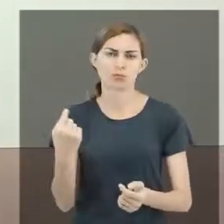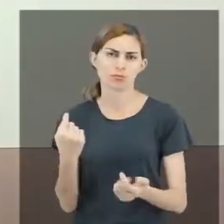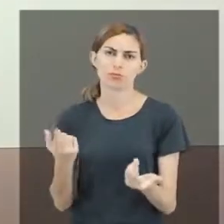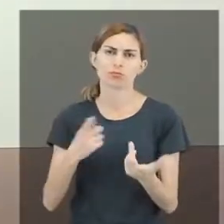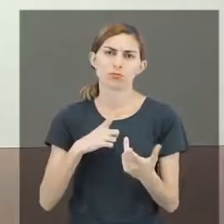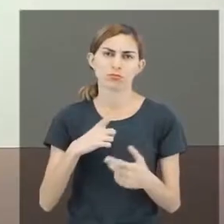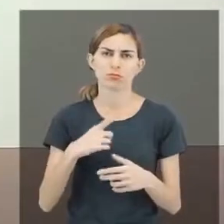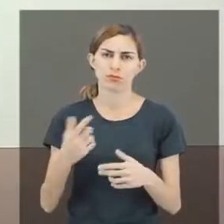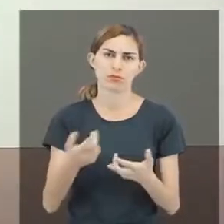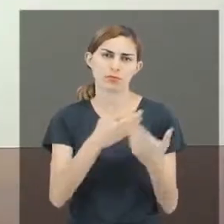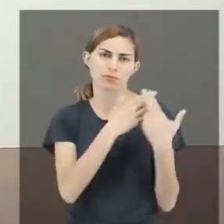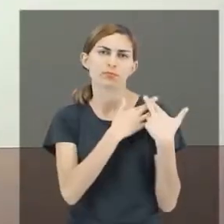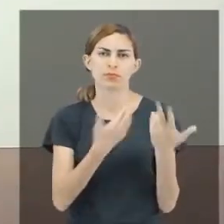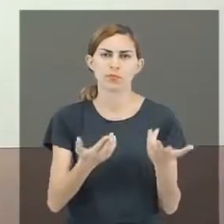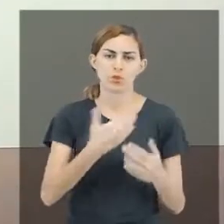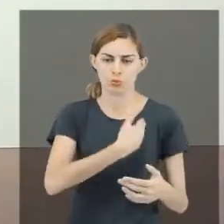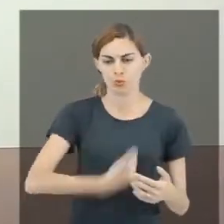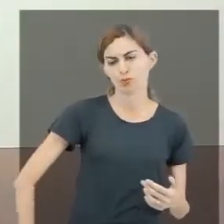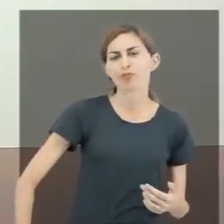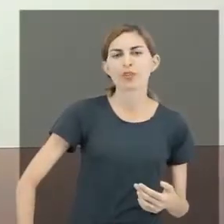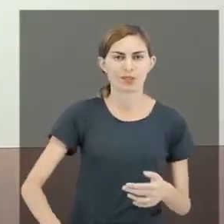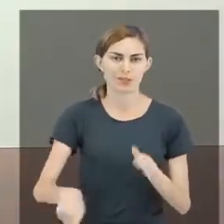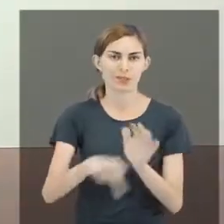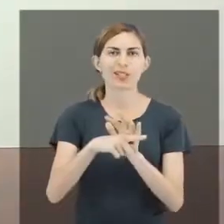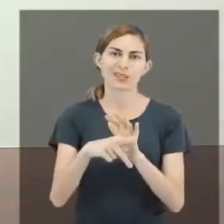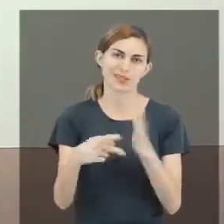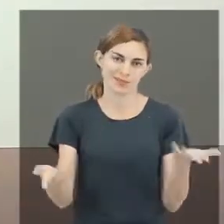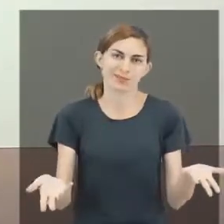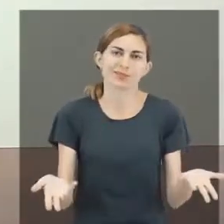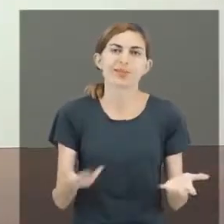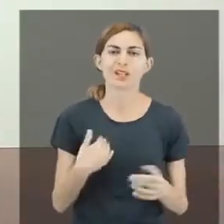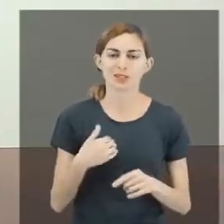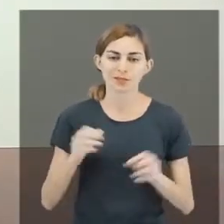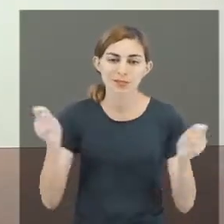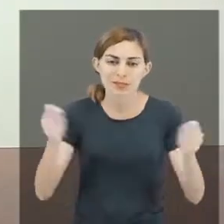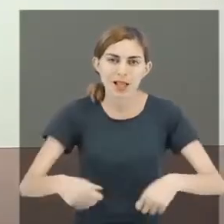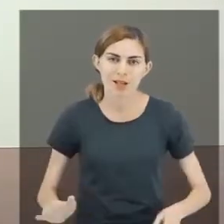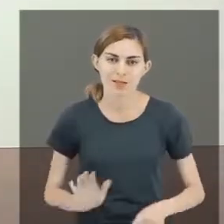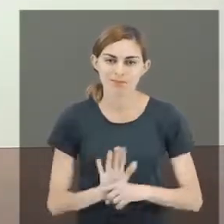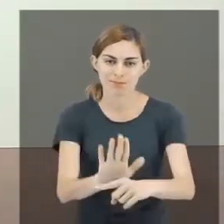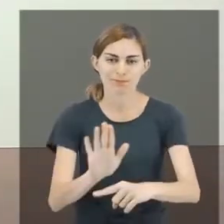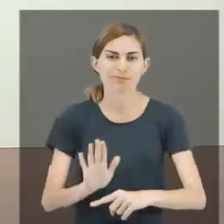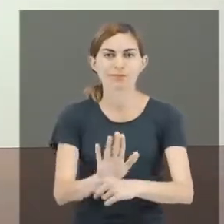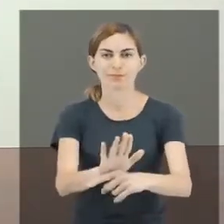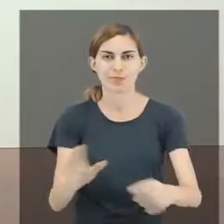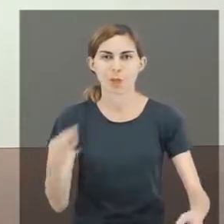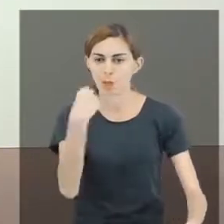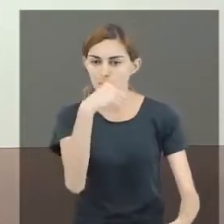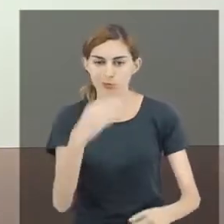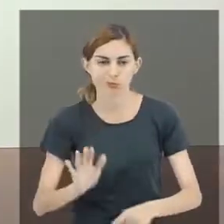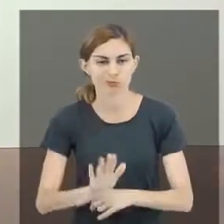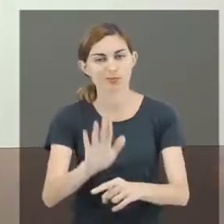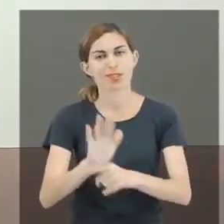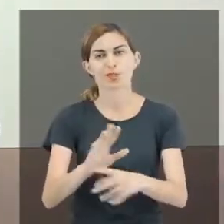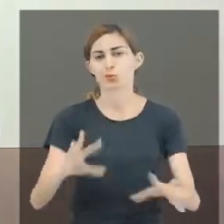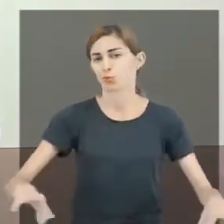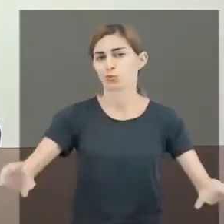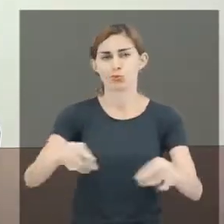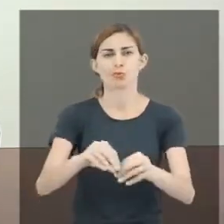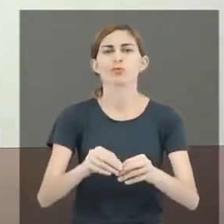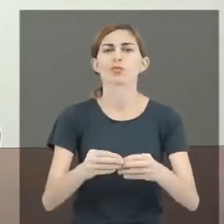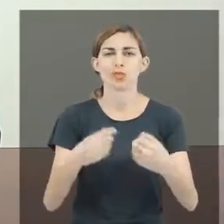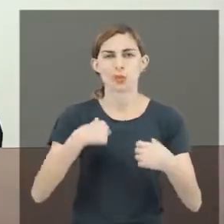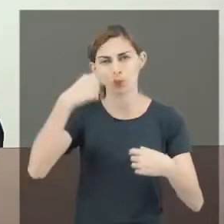fazer a sua parte. E ao governo cabe isso. Ao legislador cabe isso. Dá essa possibilidade de oportunizar que todos